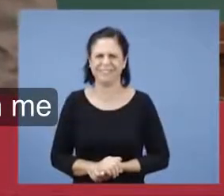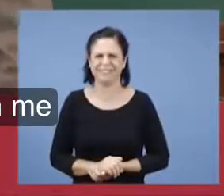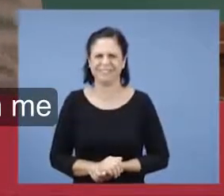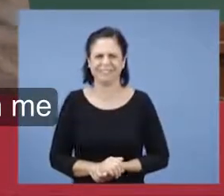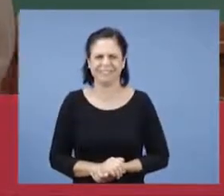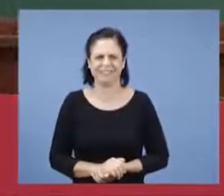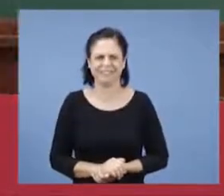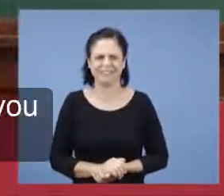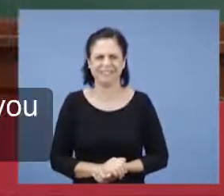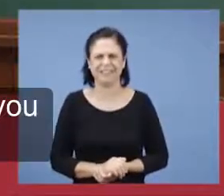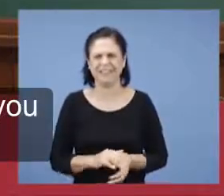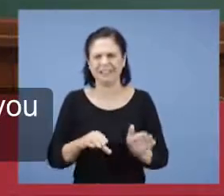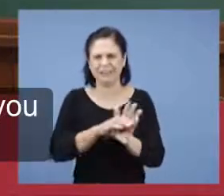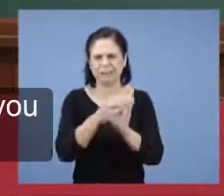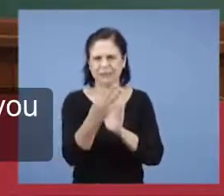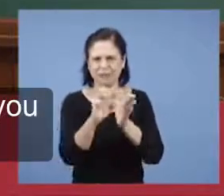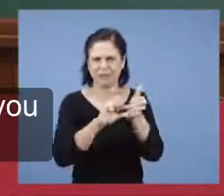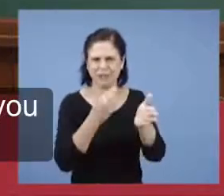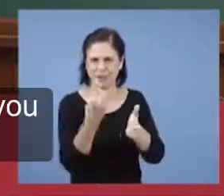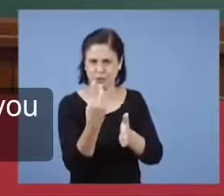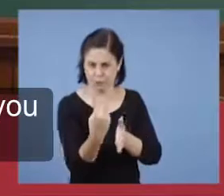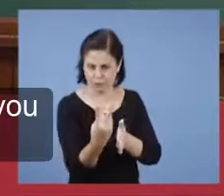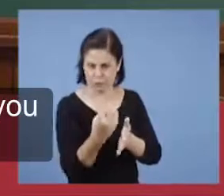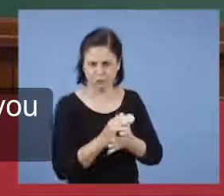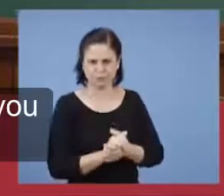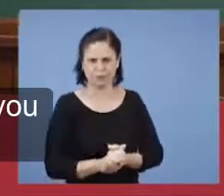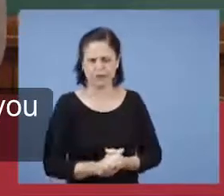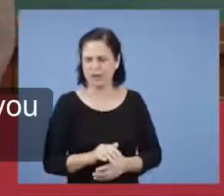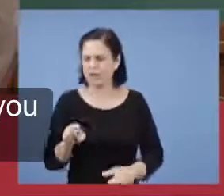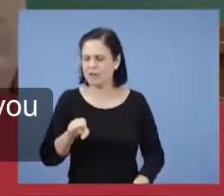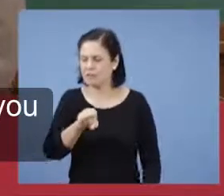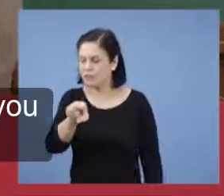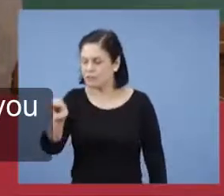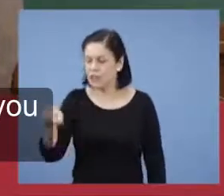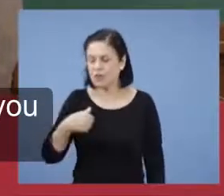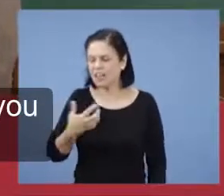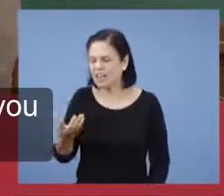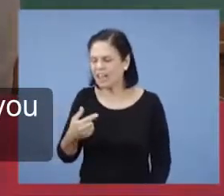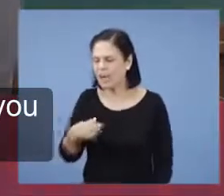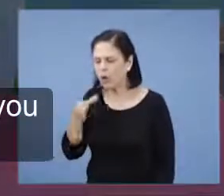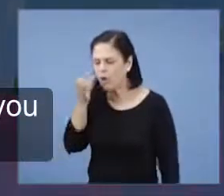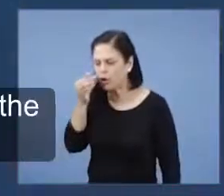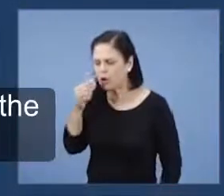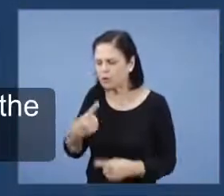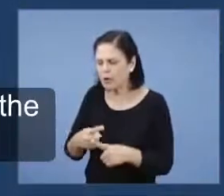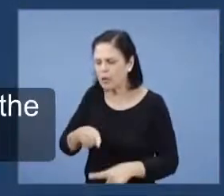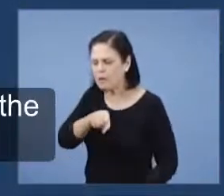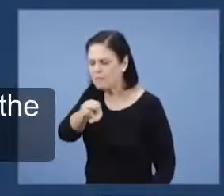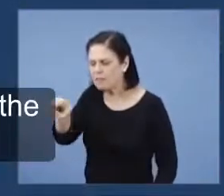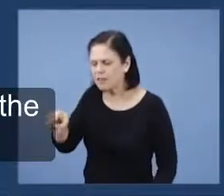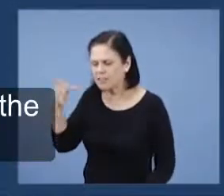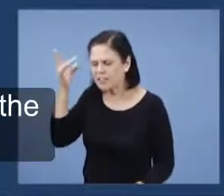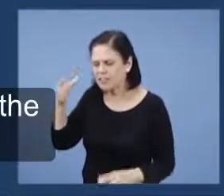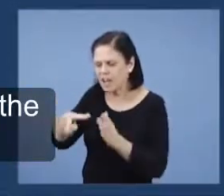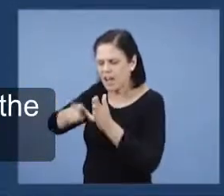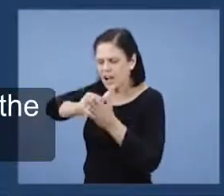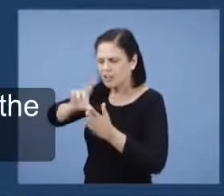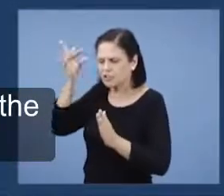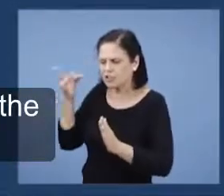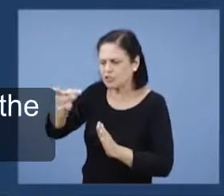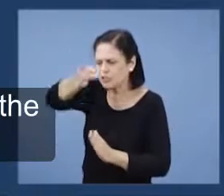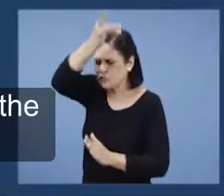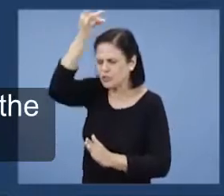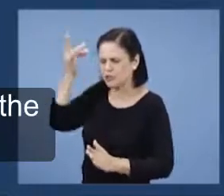2. Vamos ler comigo. Só quisera saber isso de vós. Recebestes o Espírito Santo